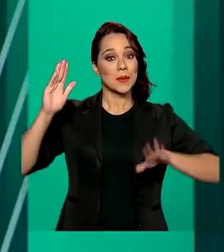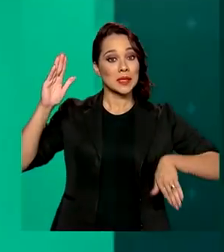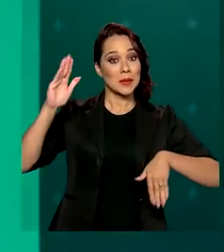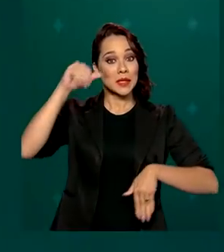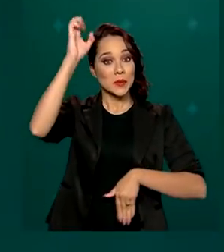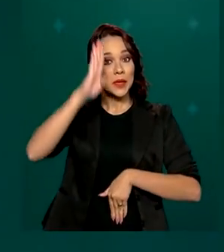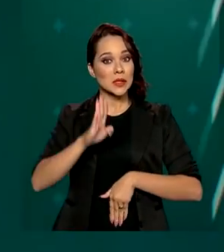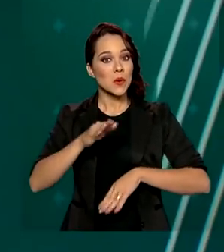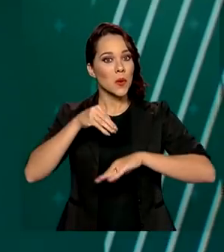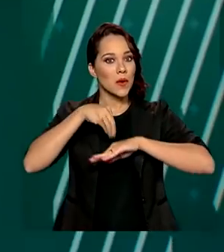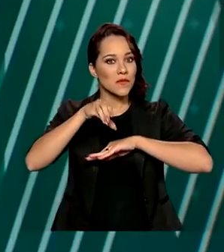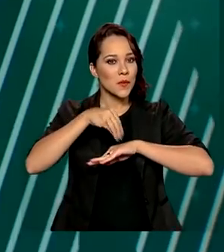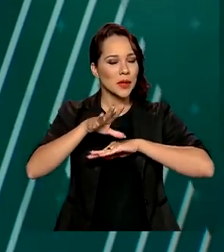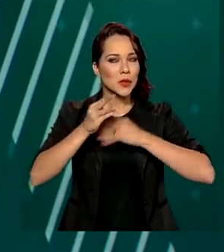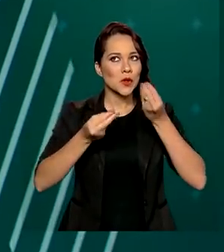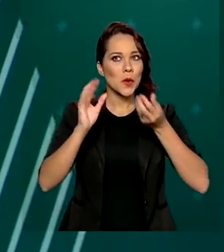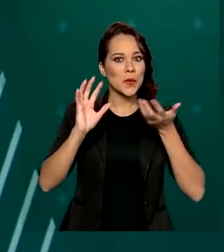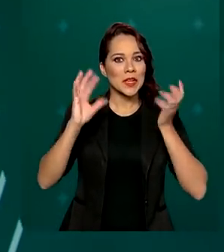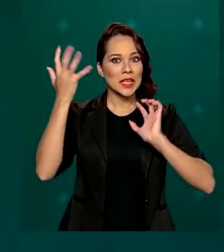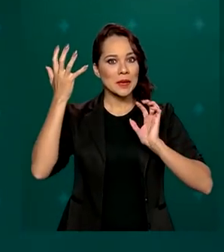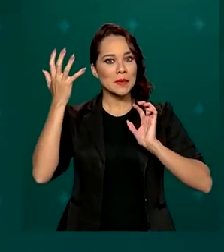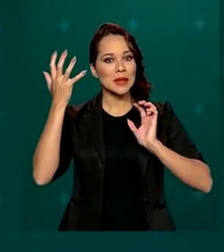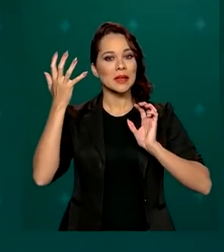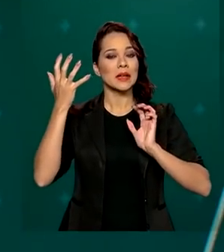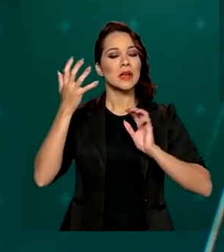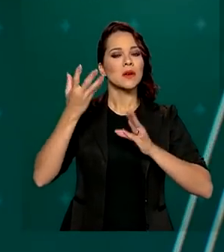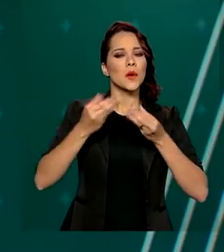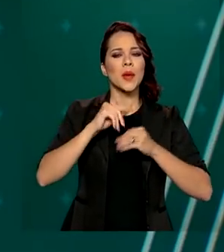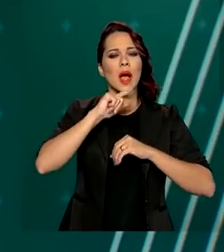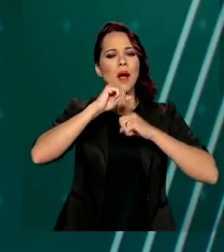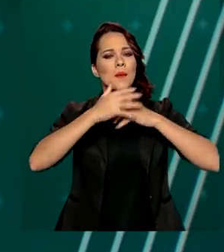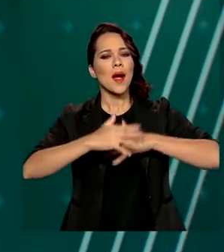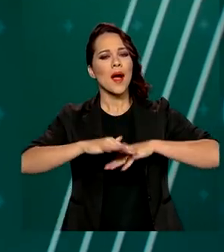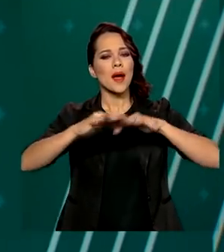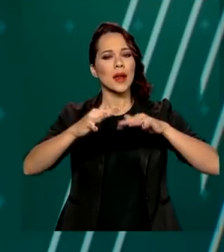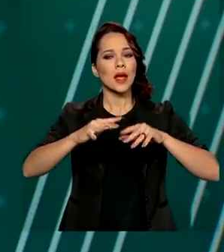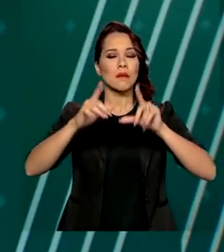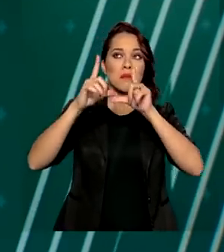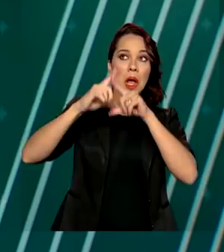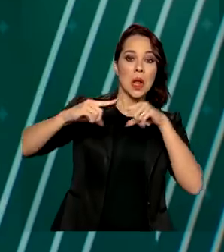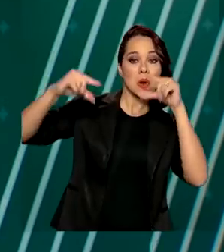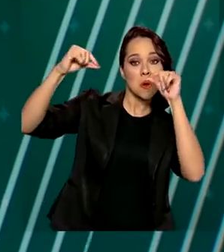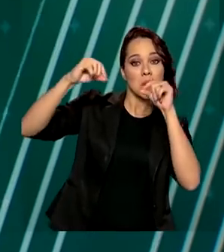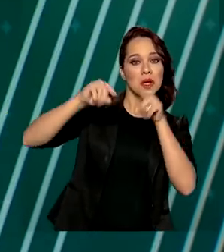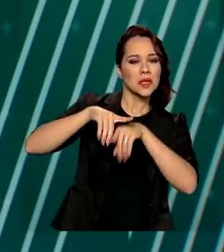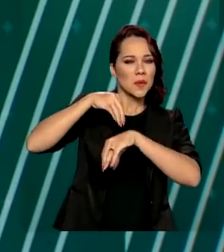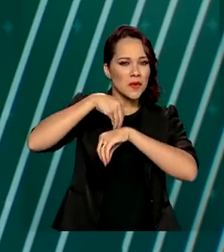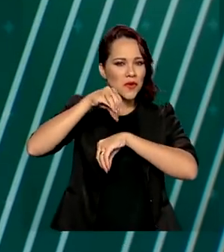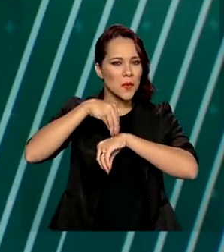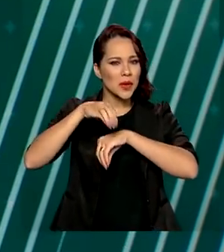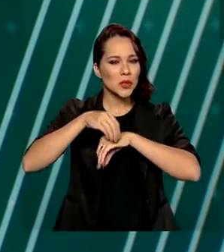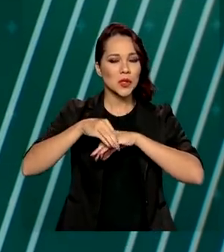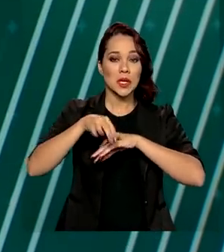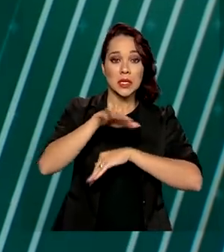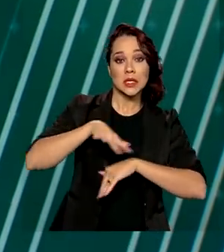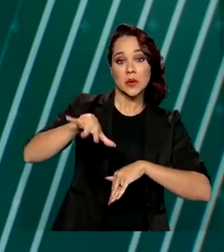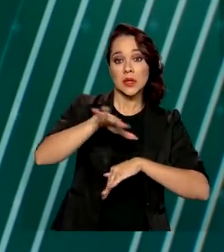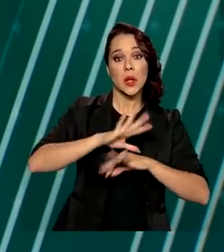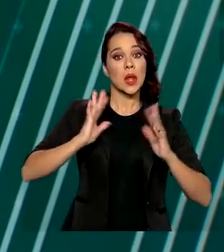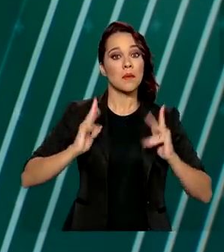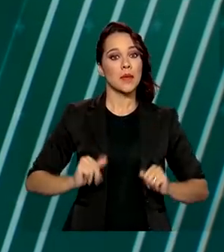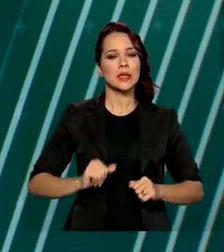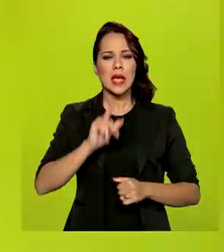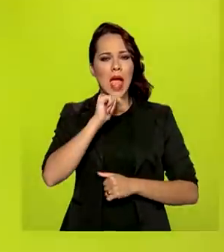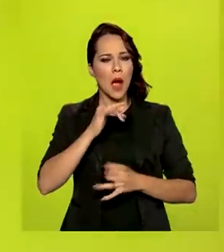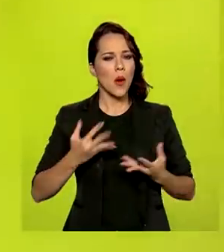brasileiras, com informações sobre condições do clima, nível das marés e fases da lua, além de dados com relação à limpeza e qualidade